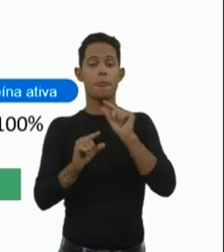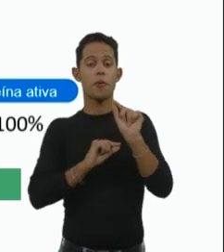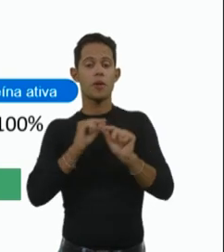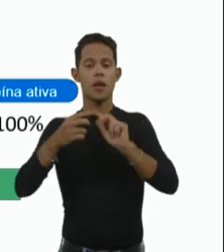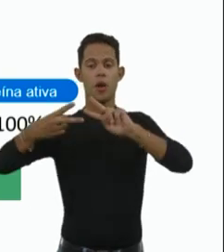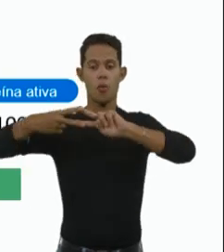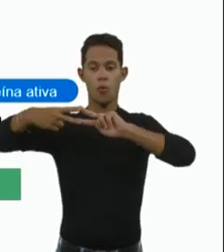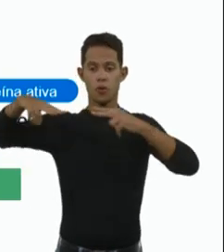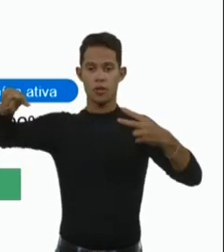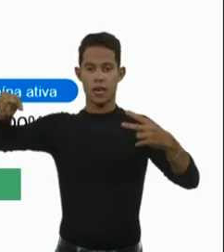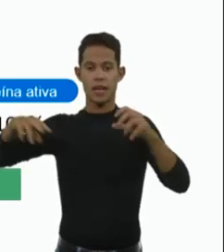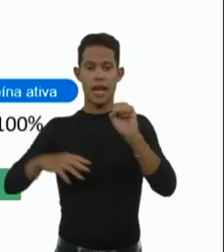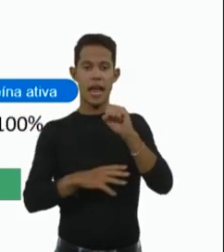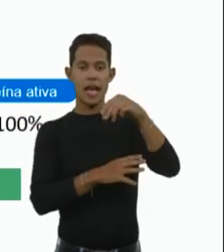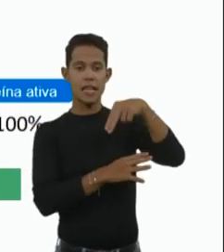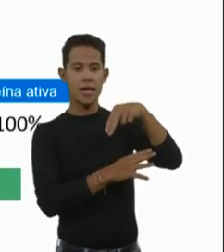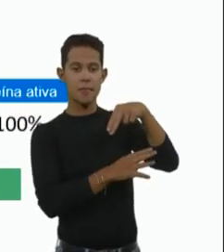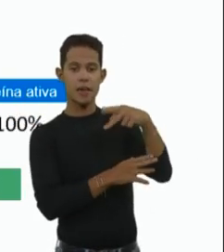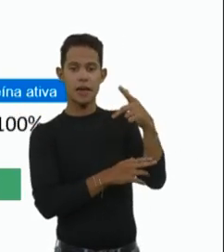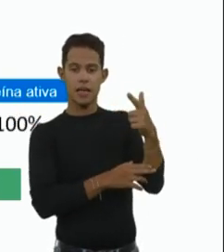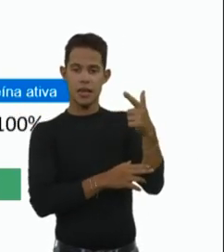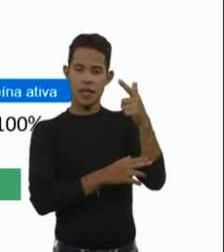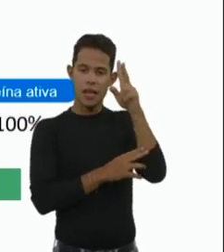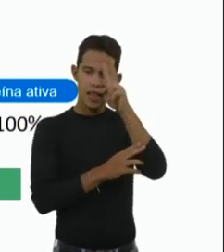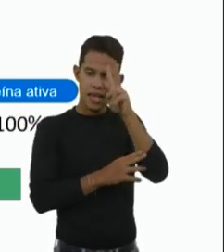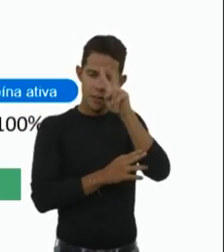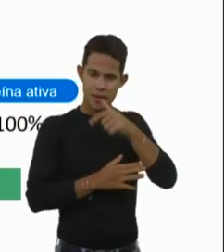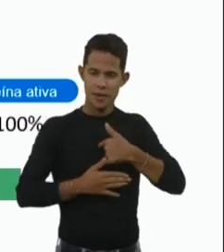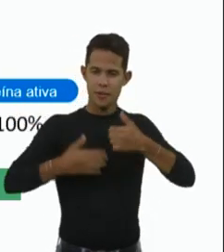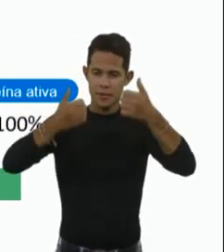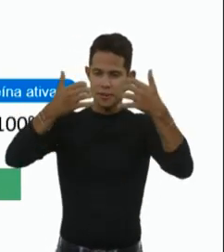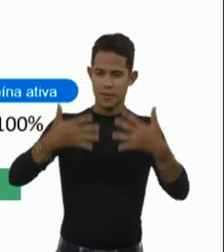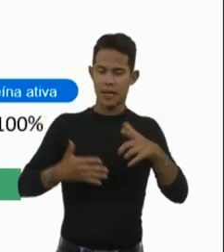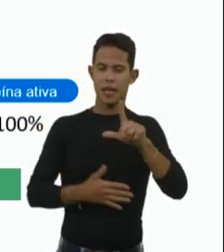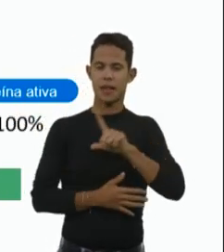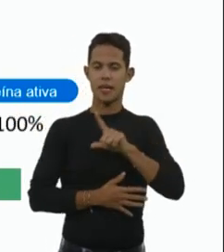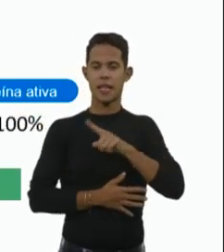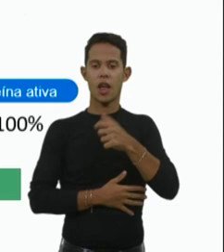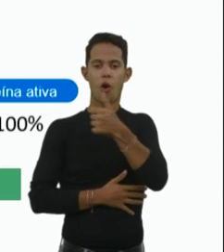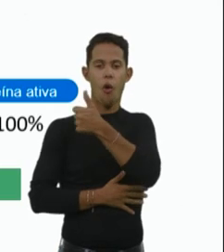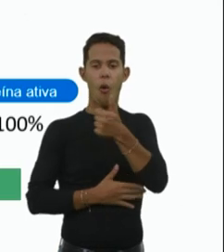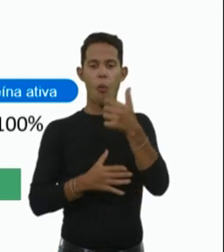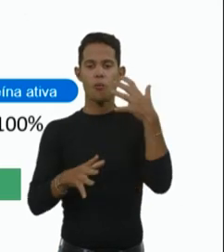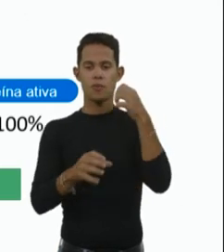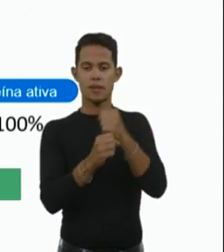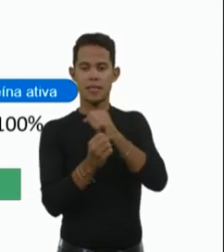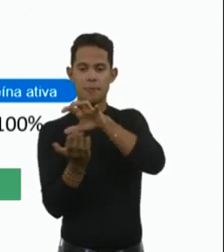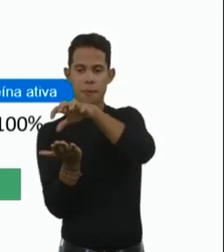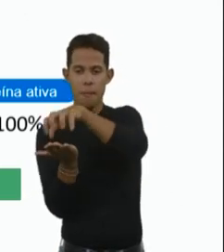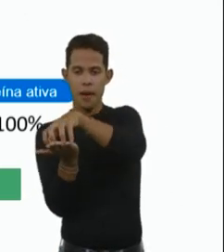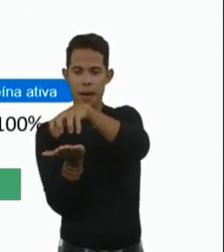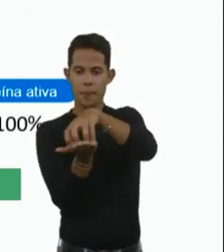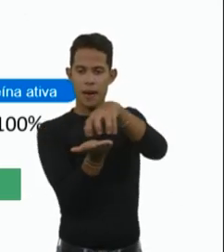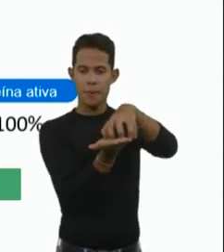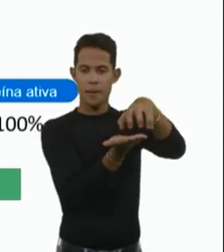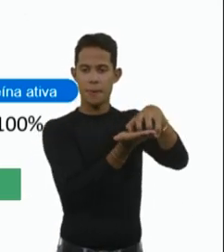SMN2? Lembra que a gente comentou que a gente tem 11 nucleotídeos diferentes? Então, exatamente no exon